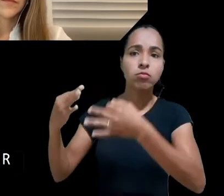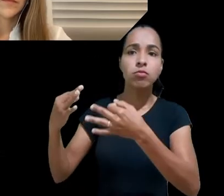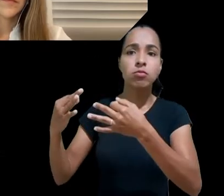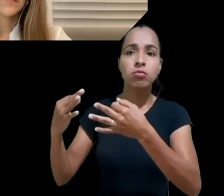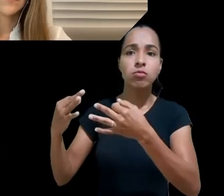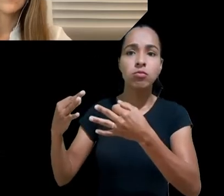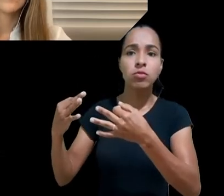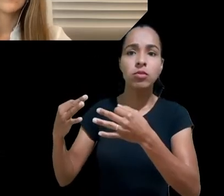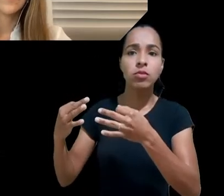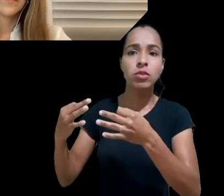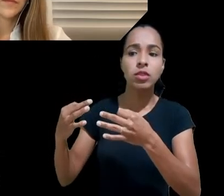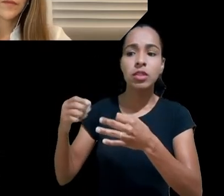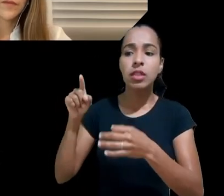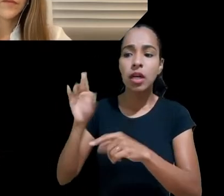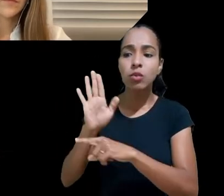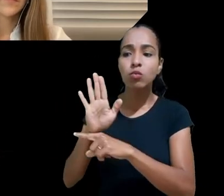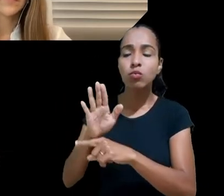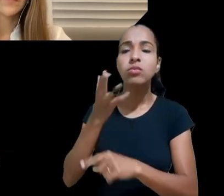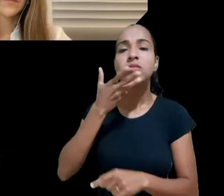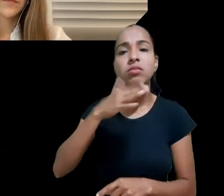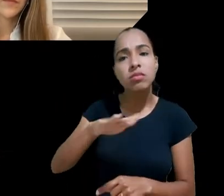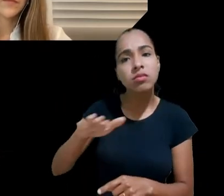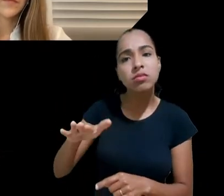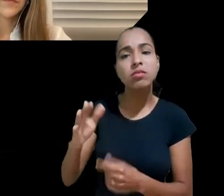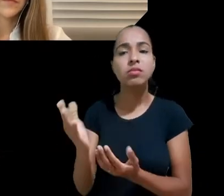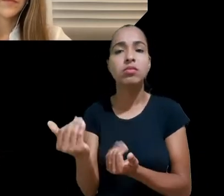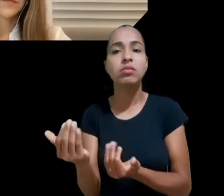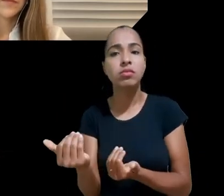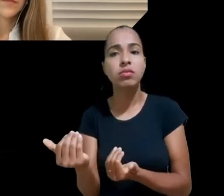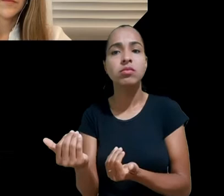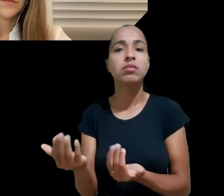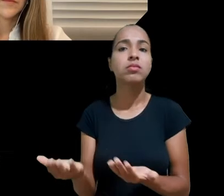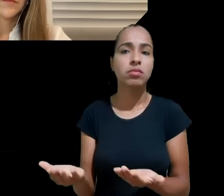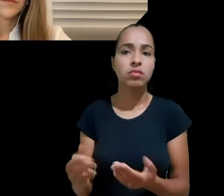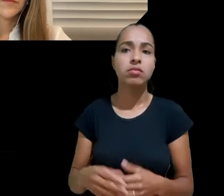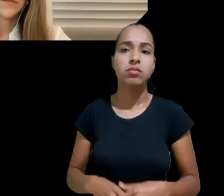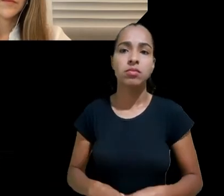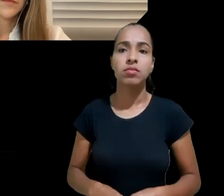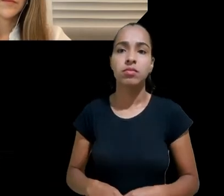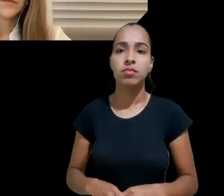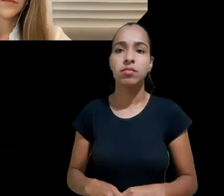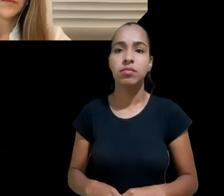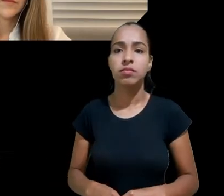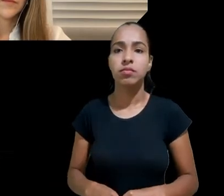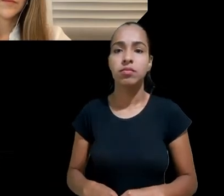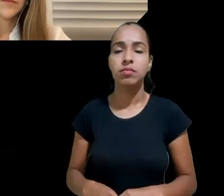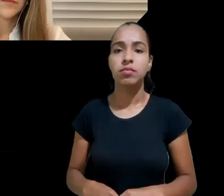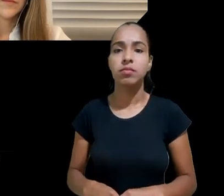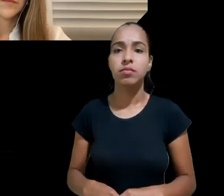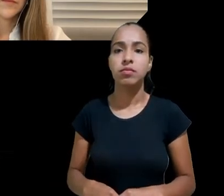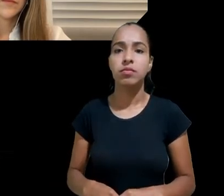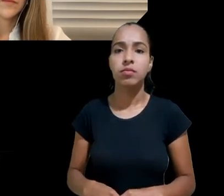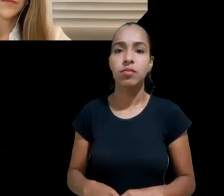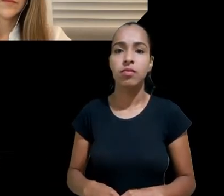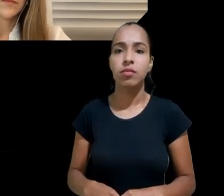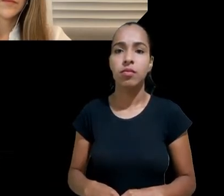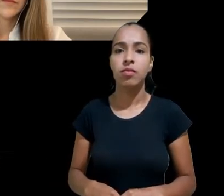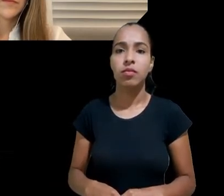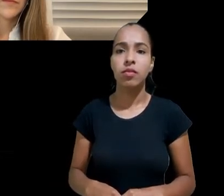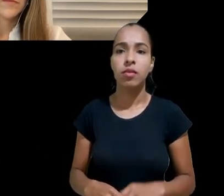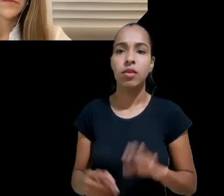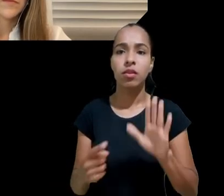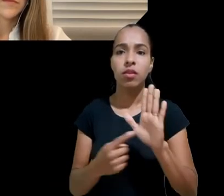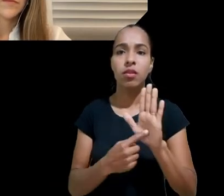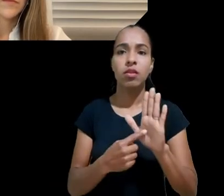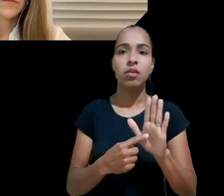Porque uma coisa é a gente tratar da aplicação do artigo 19 em situações em que